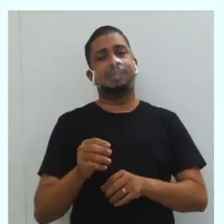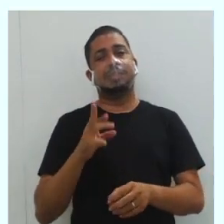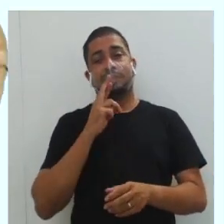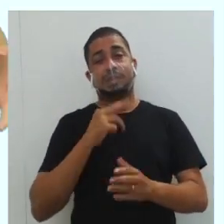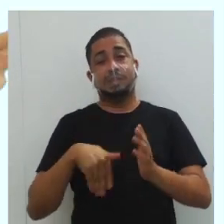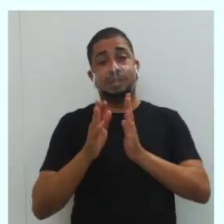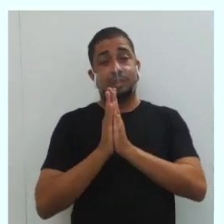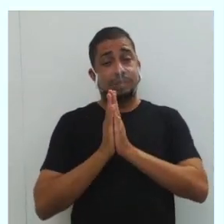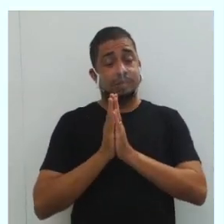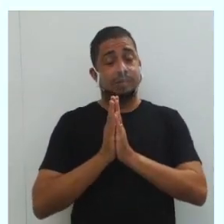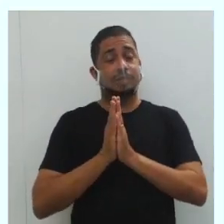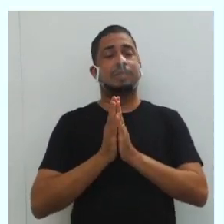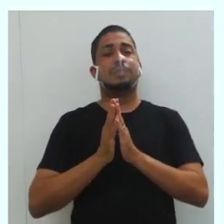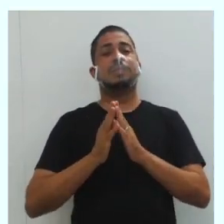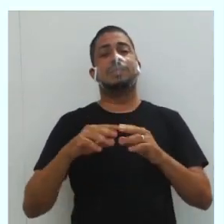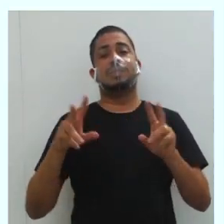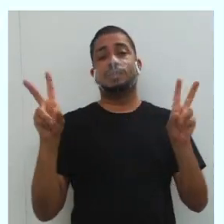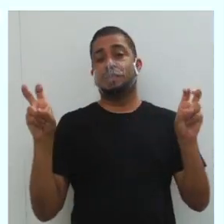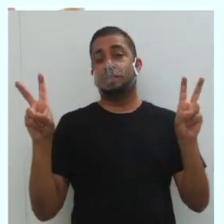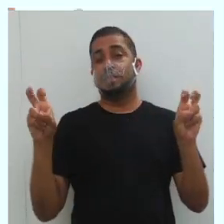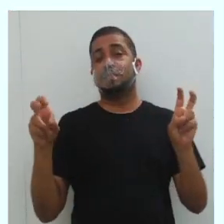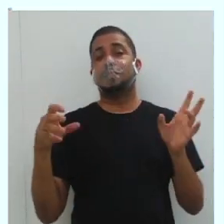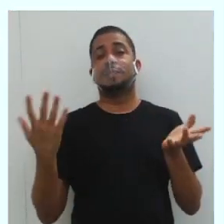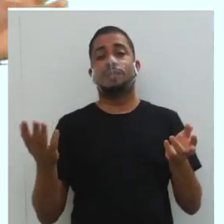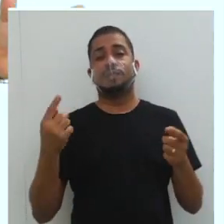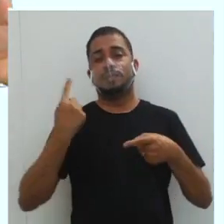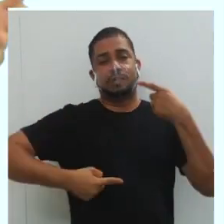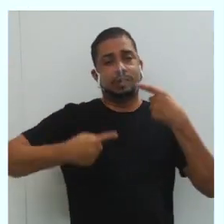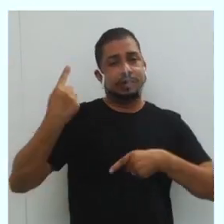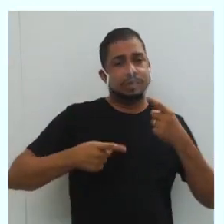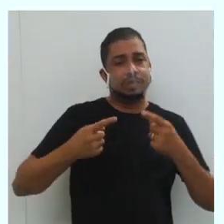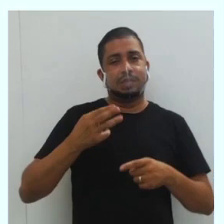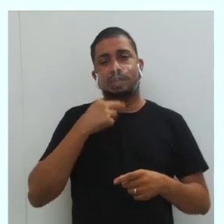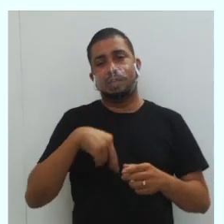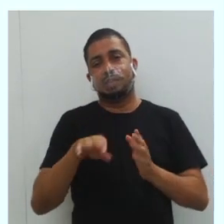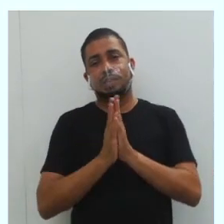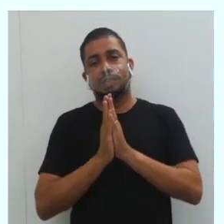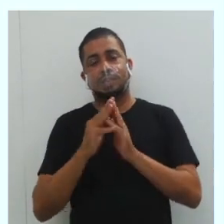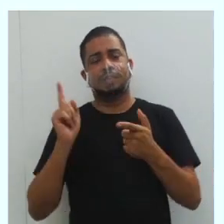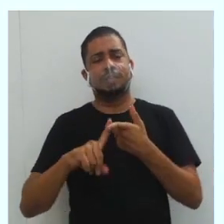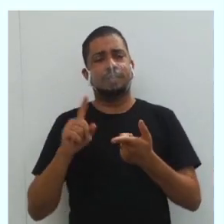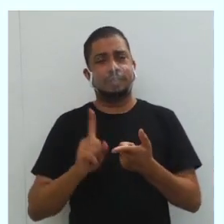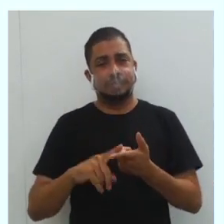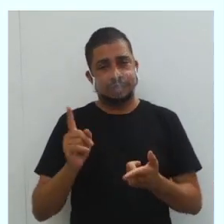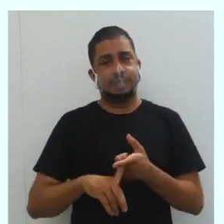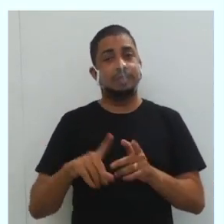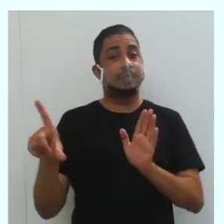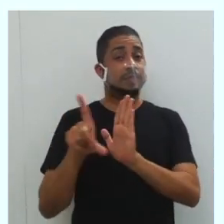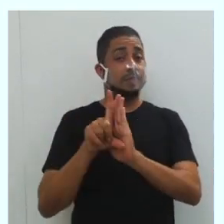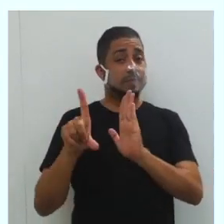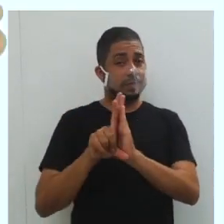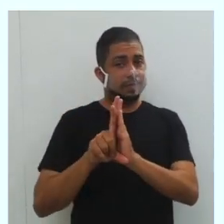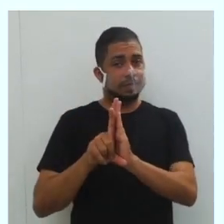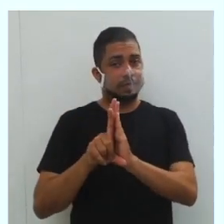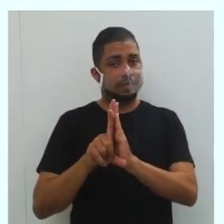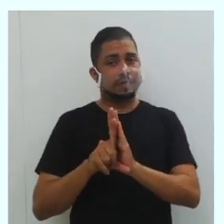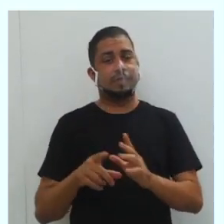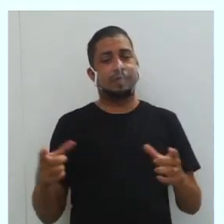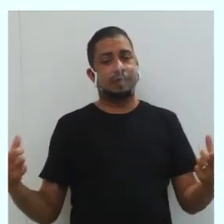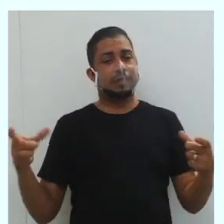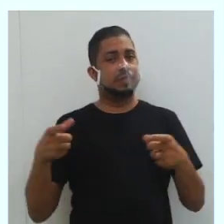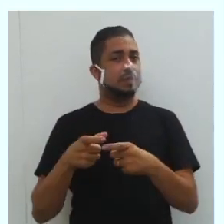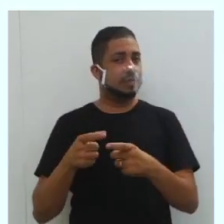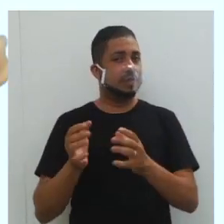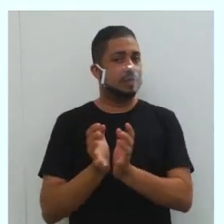religioso. O tema de nossa aula será a política, religião e também a questão das leis, a questão